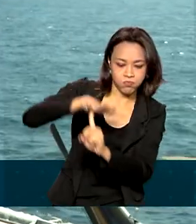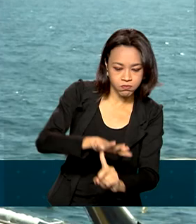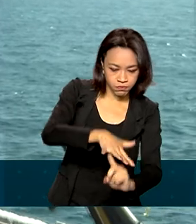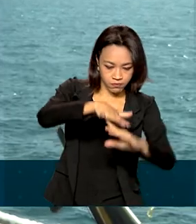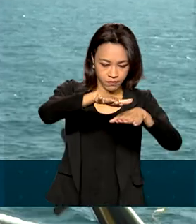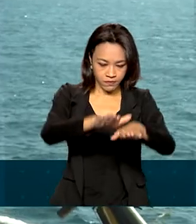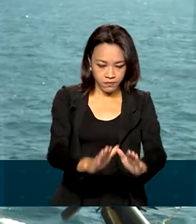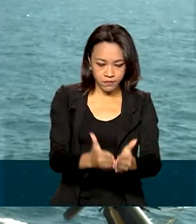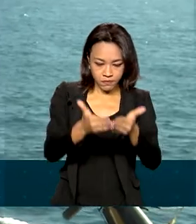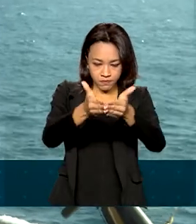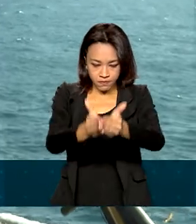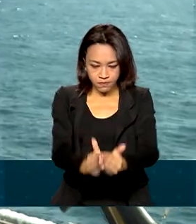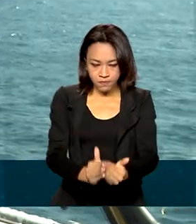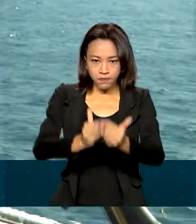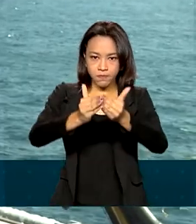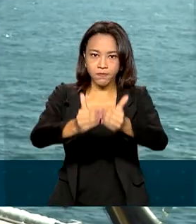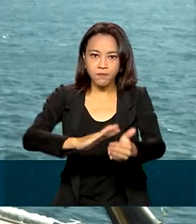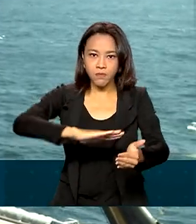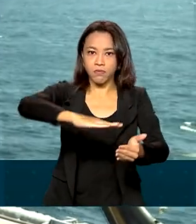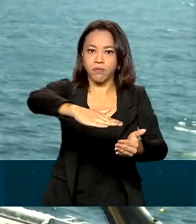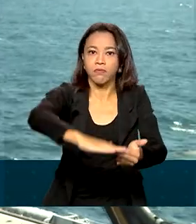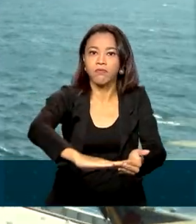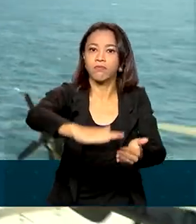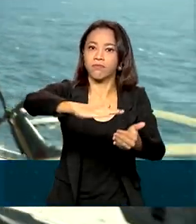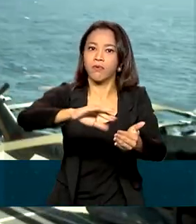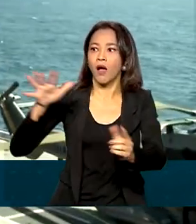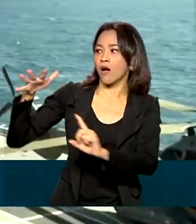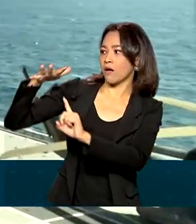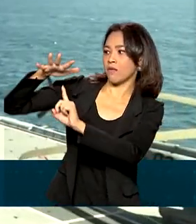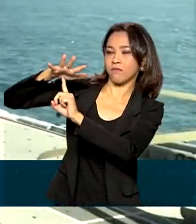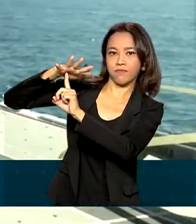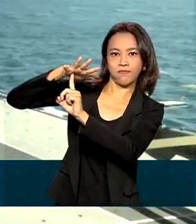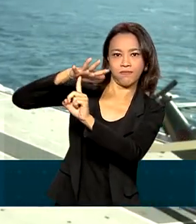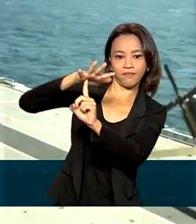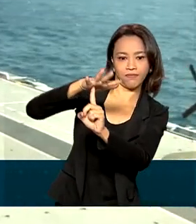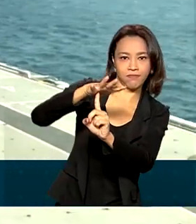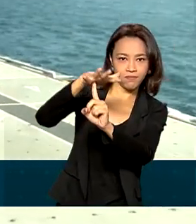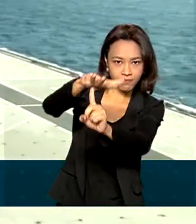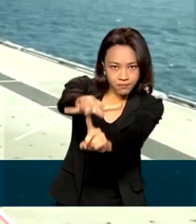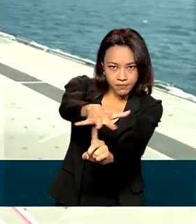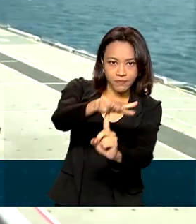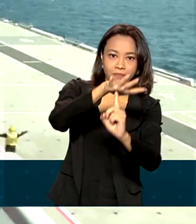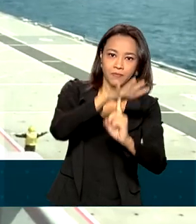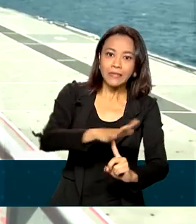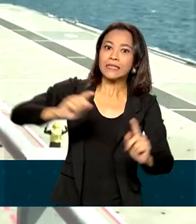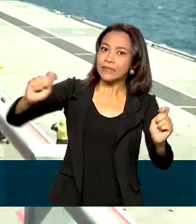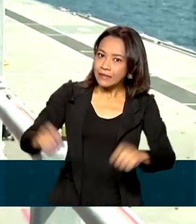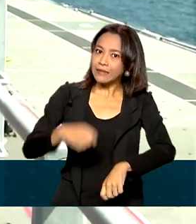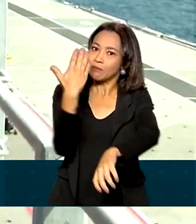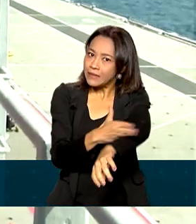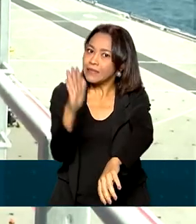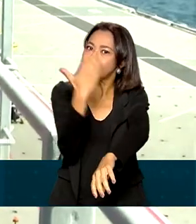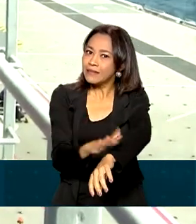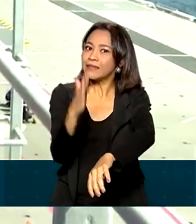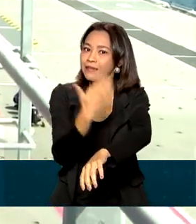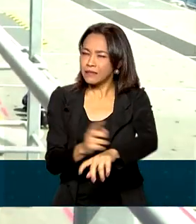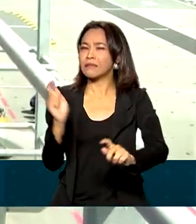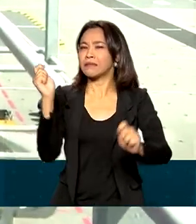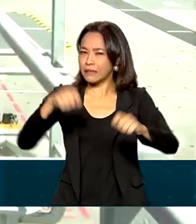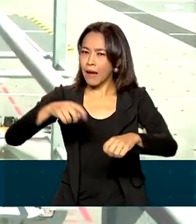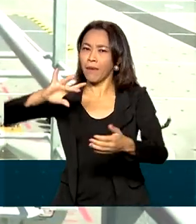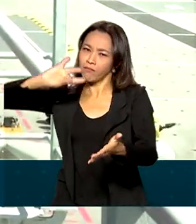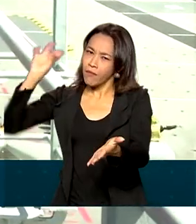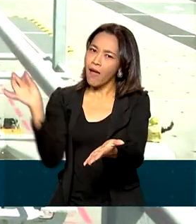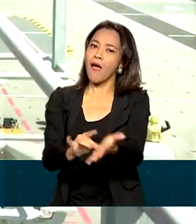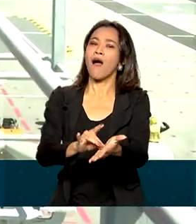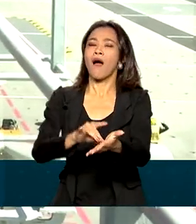que está em movimento. A partir de agora, eles estão capacitados a participar desse tipo de operação em uma missão real